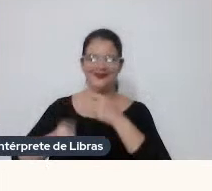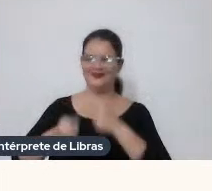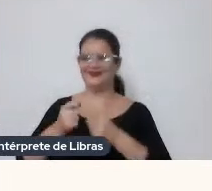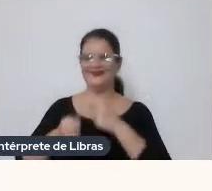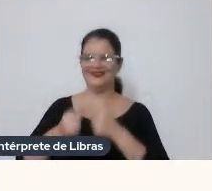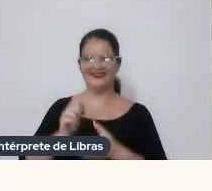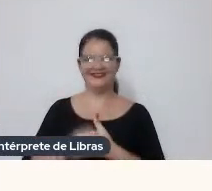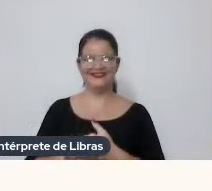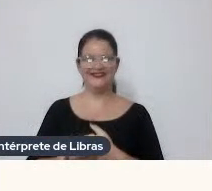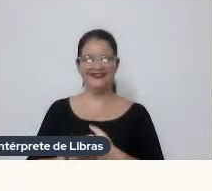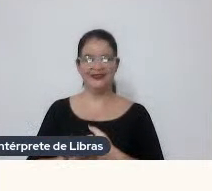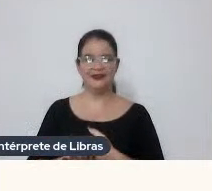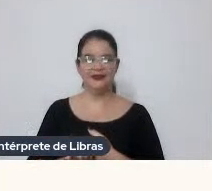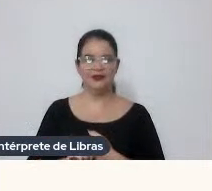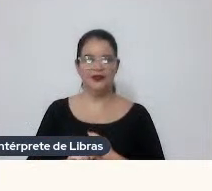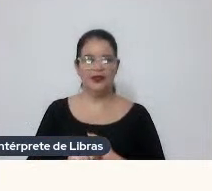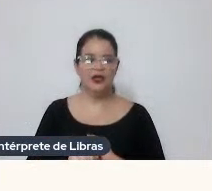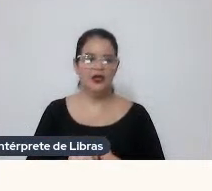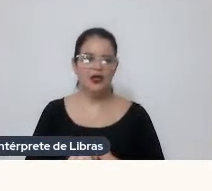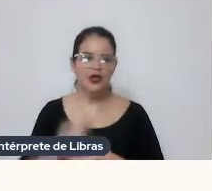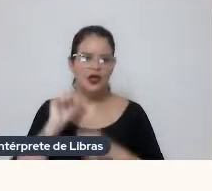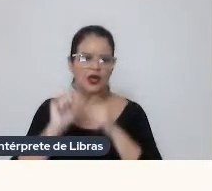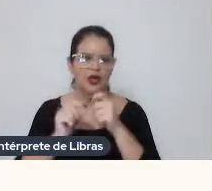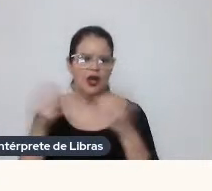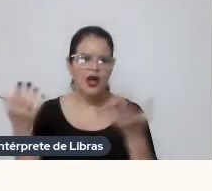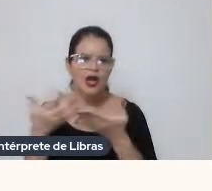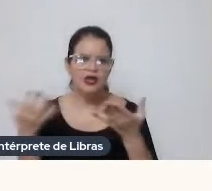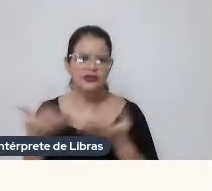Já deram Uma pimpada Hoje